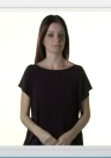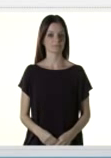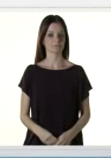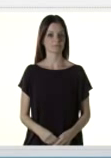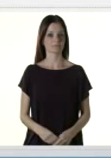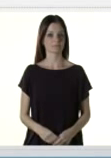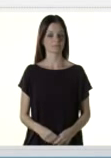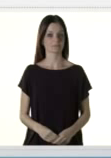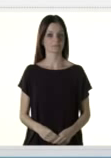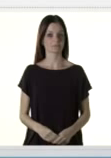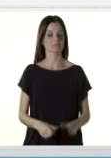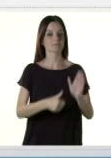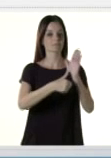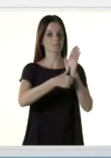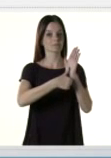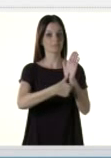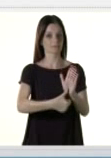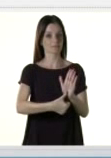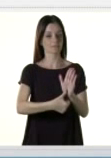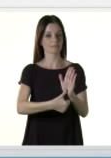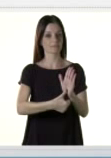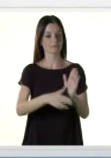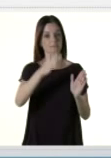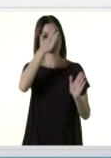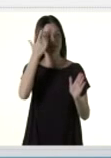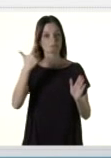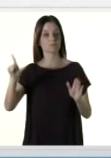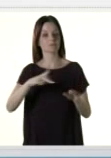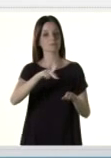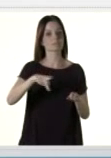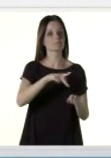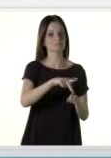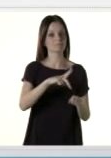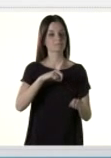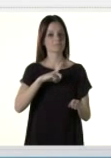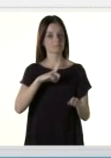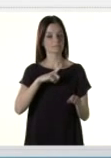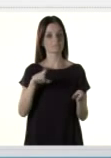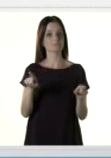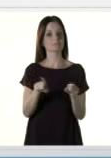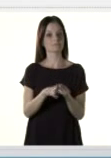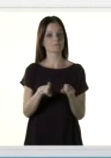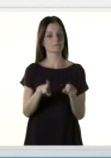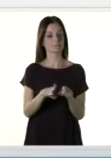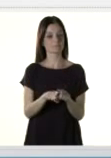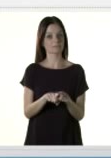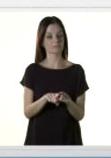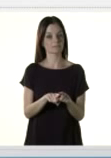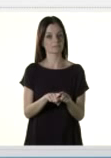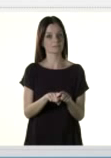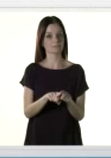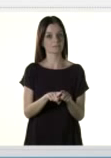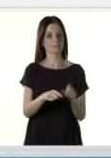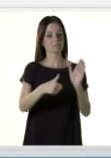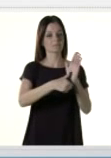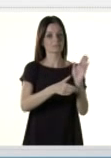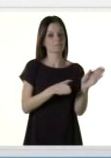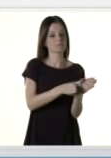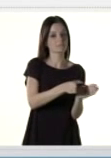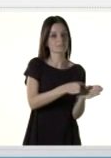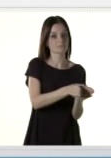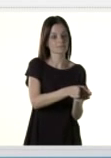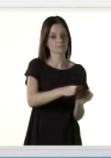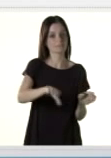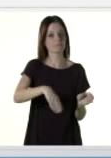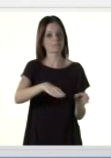Ministério da Justiça para estrangeiros. Identificação fornecida por ordens ou conselhos de classes que, por lei, tenham